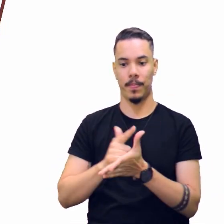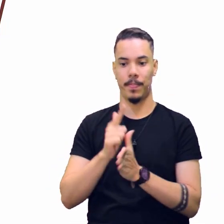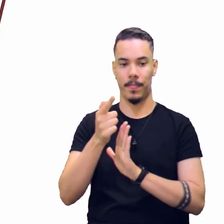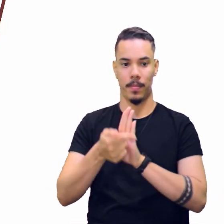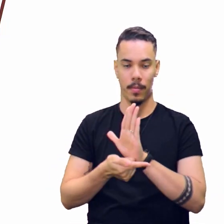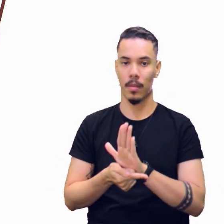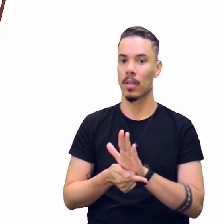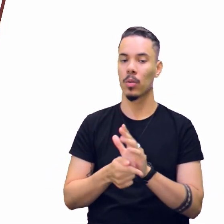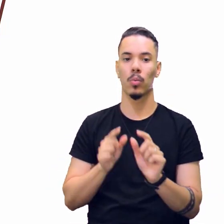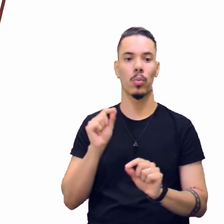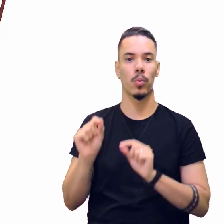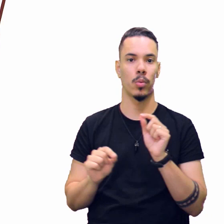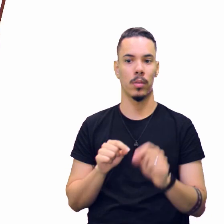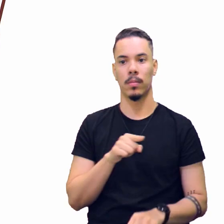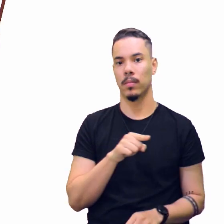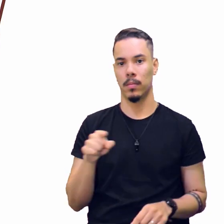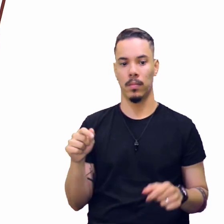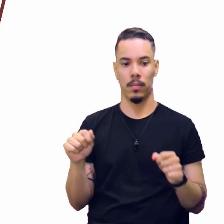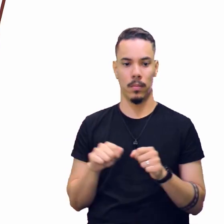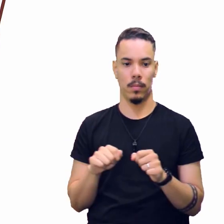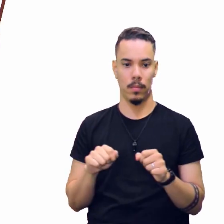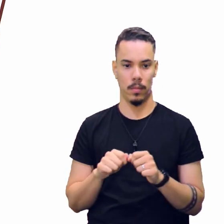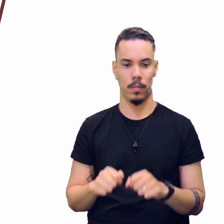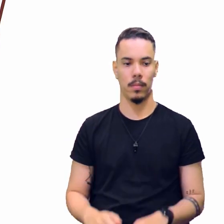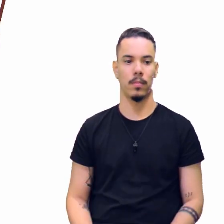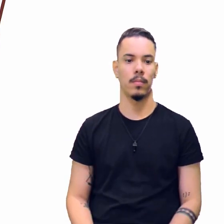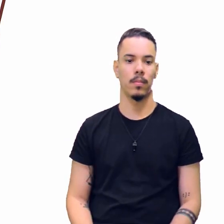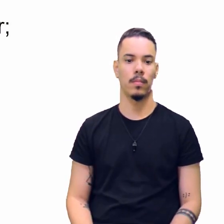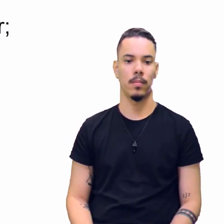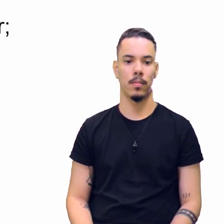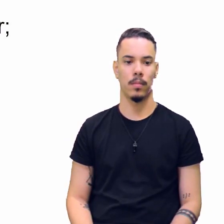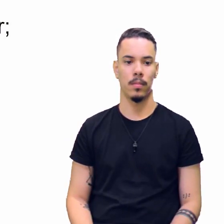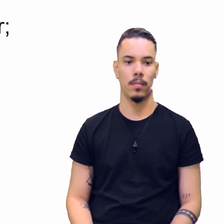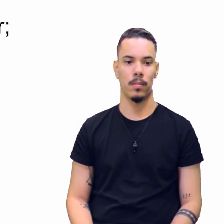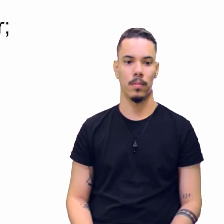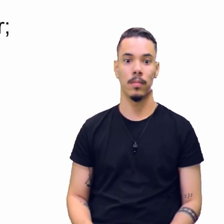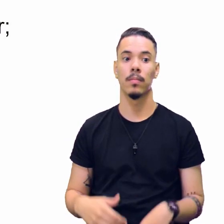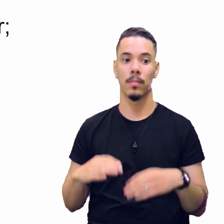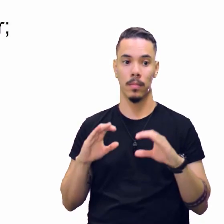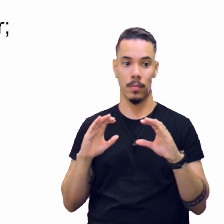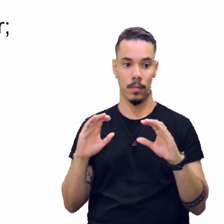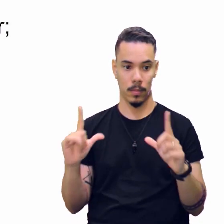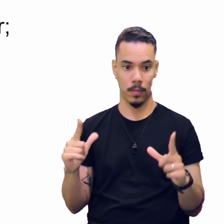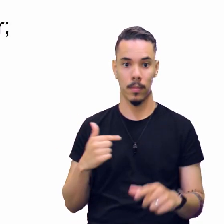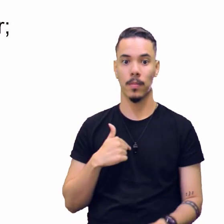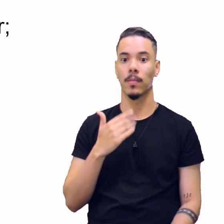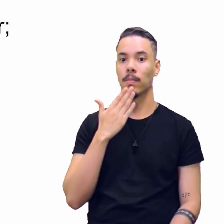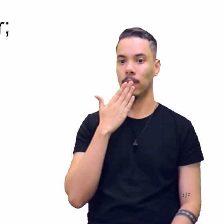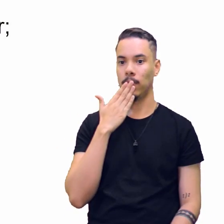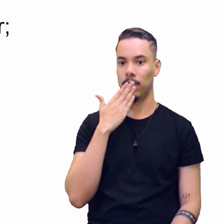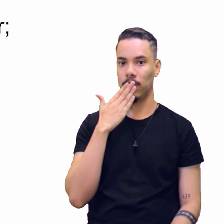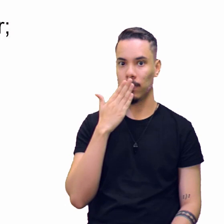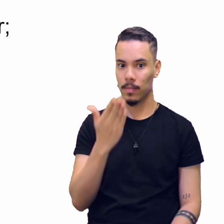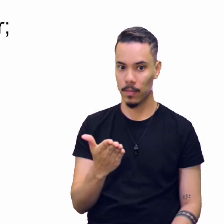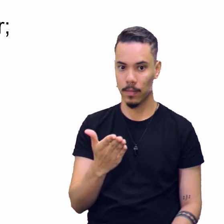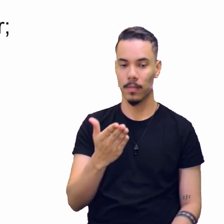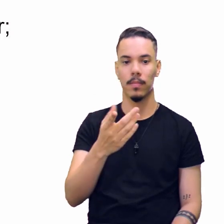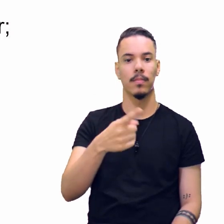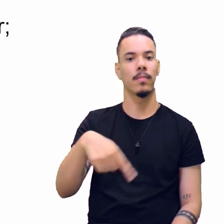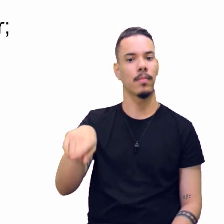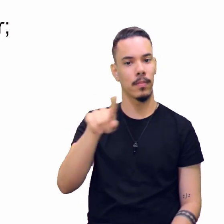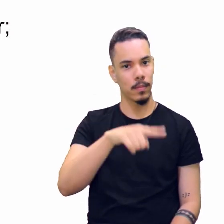né? O que você vai produzir, né? Claro que eu não posso deixar de pedir para vocês este